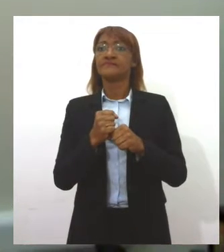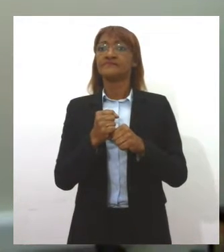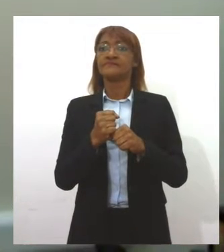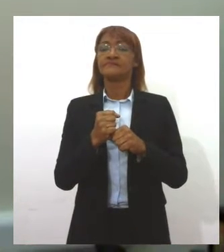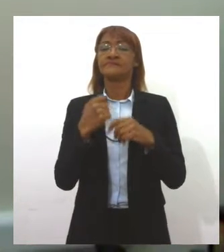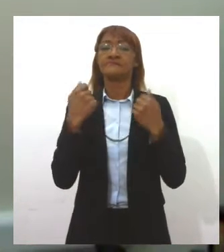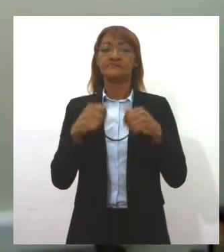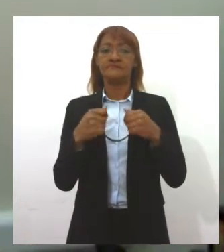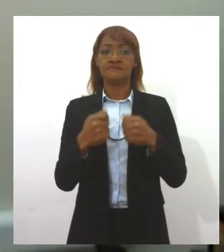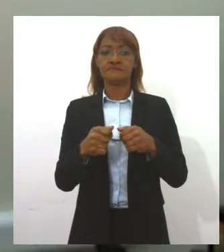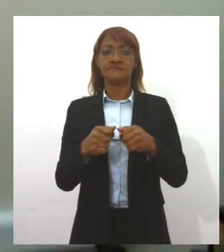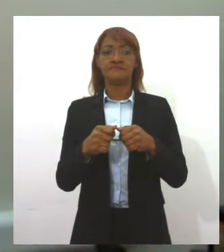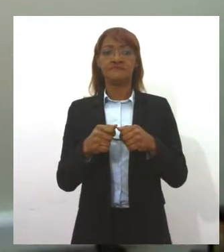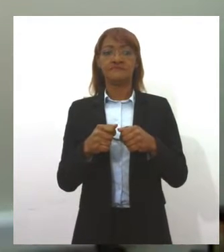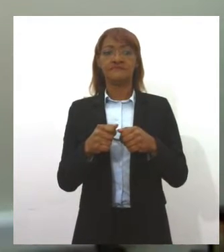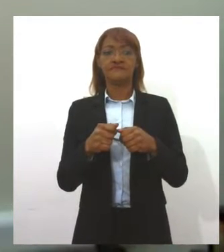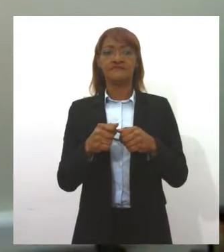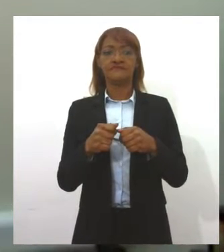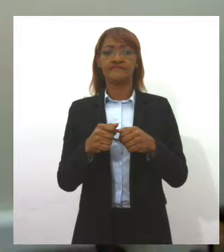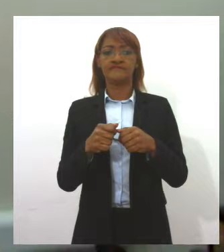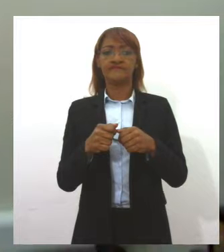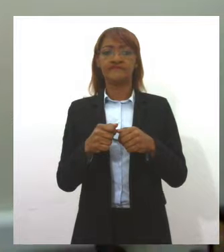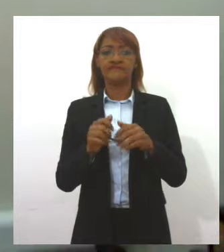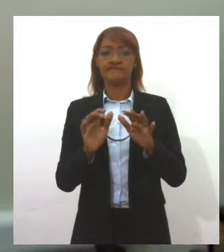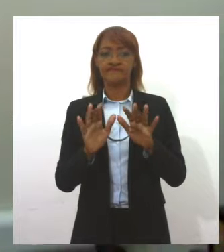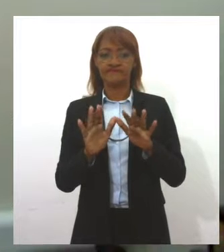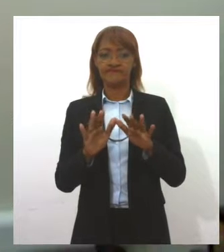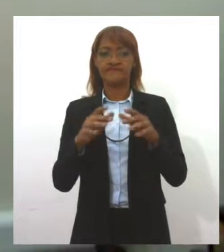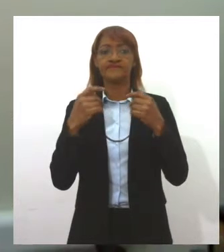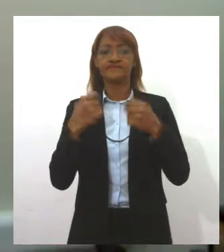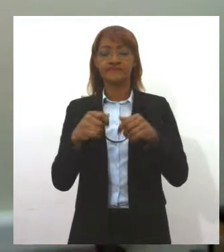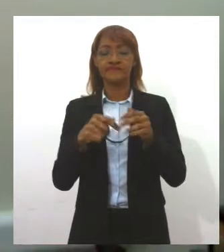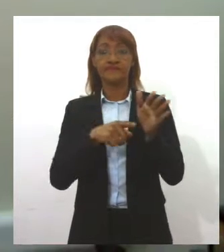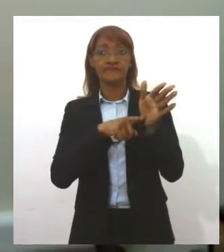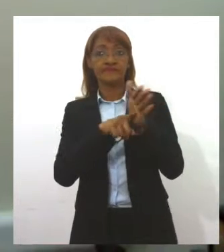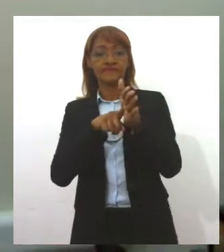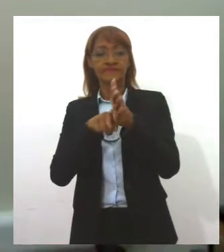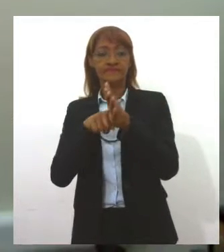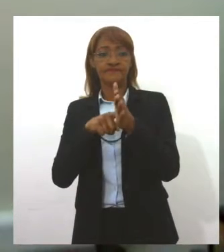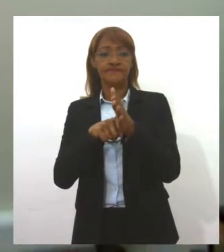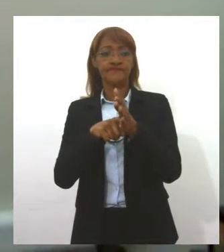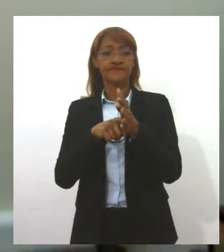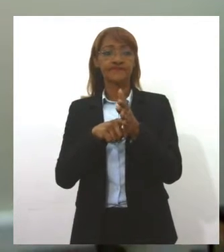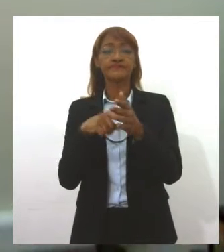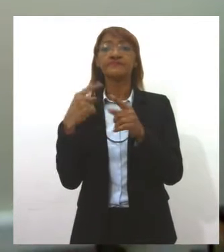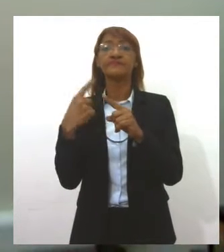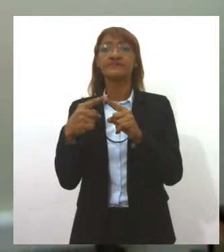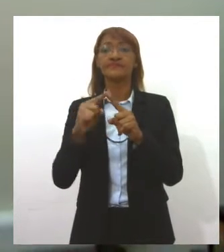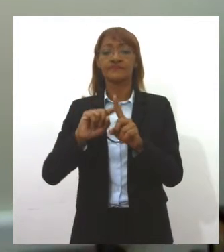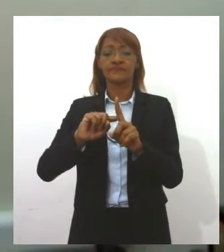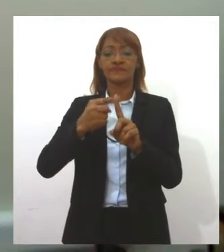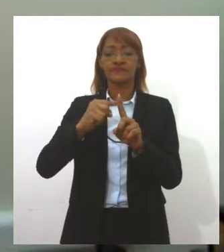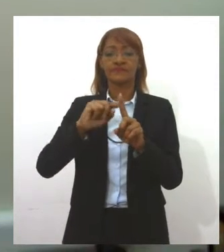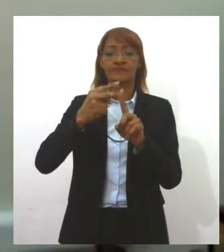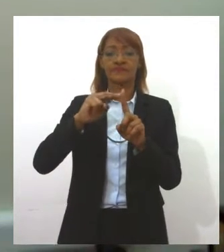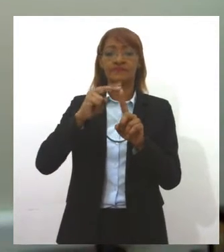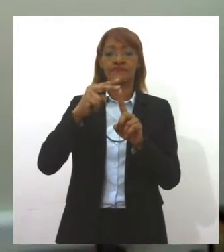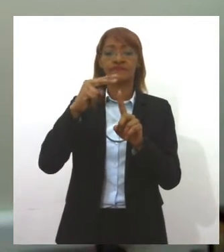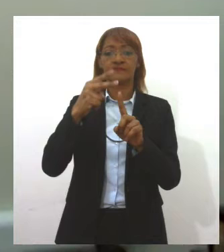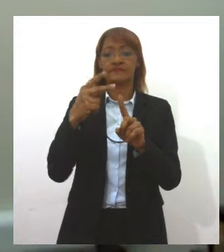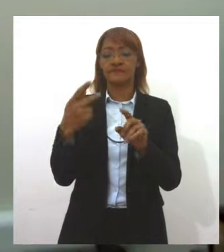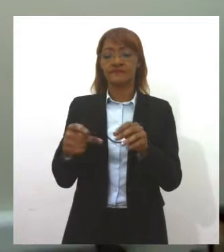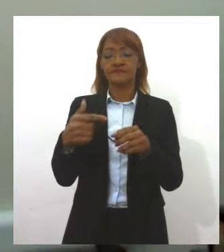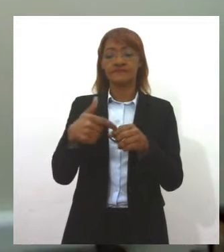que sejam realizados estudos para saber o real motivo do aumento do preço da gasolina em